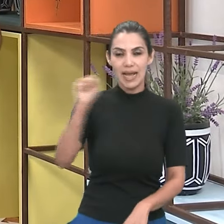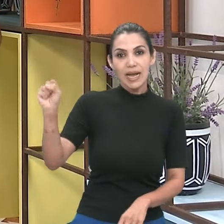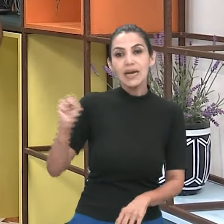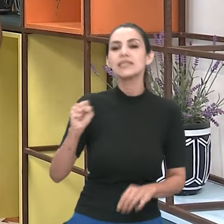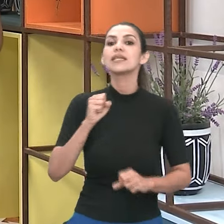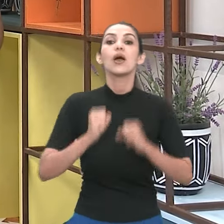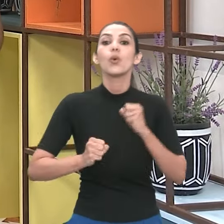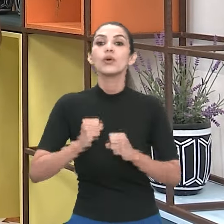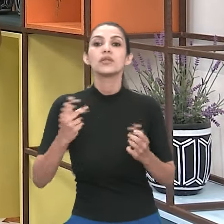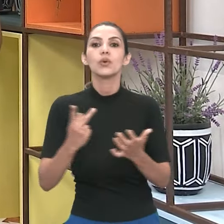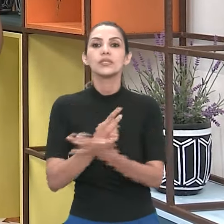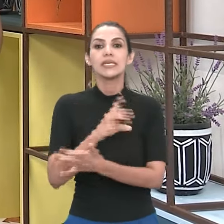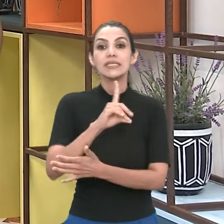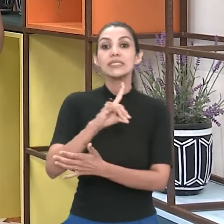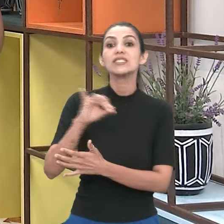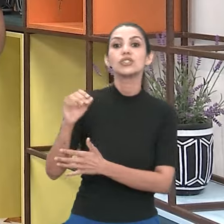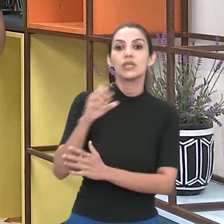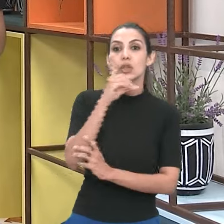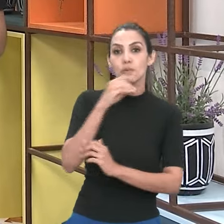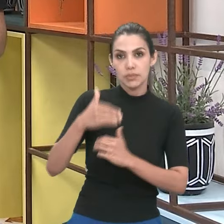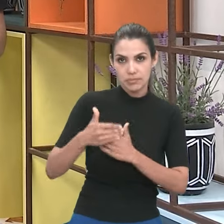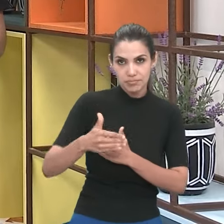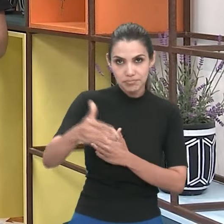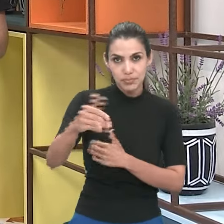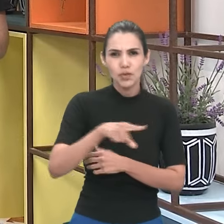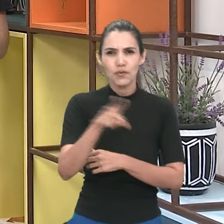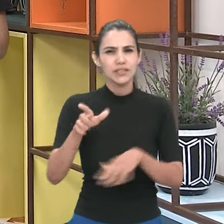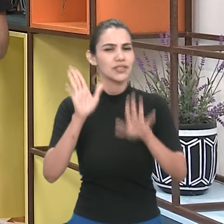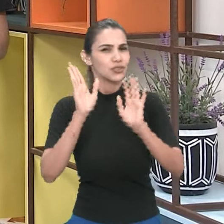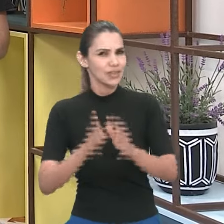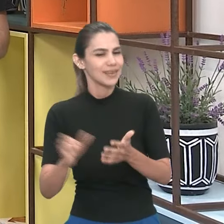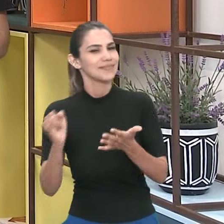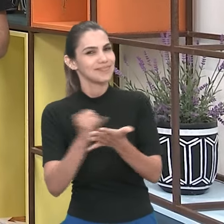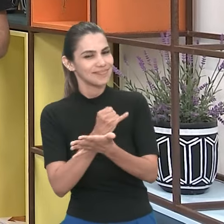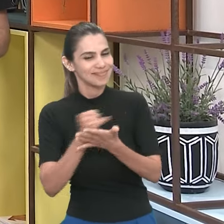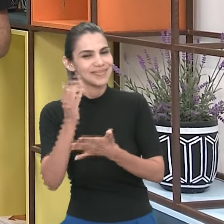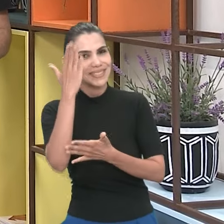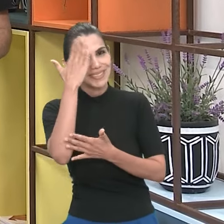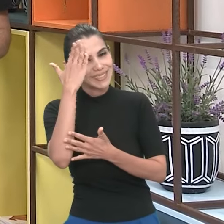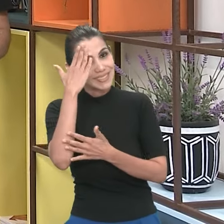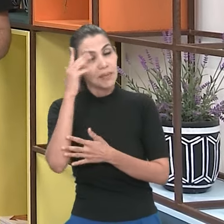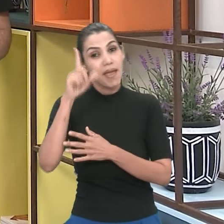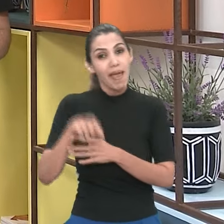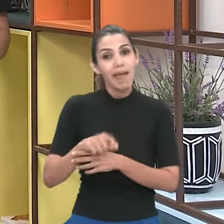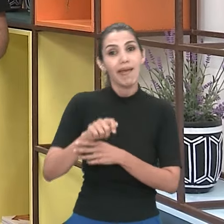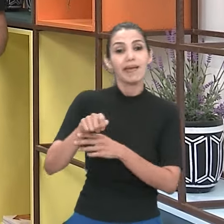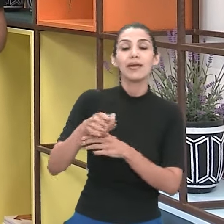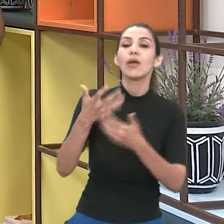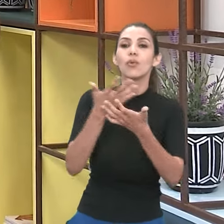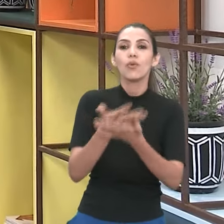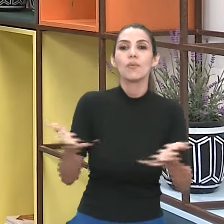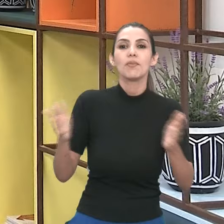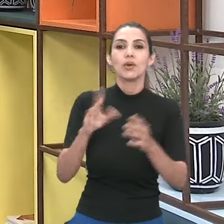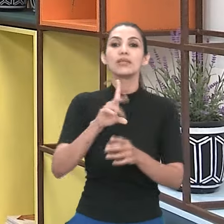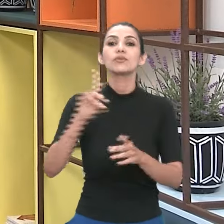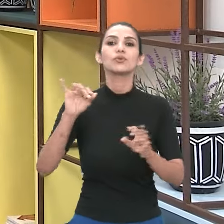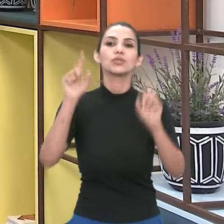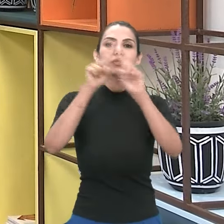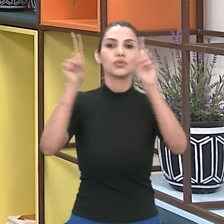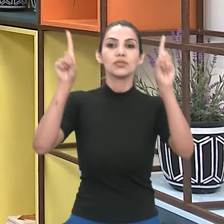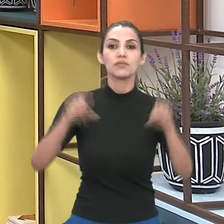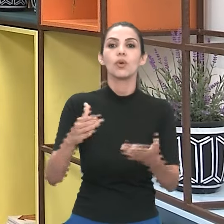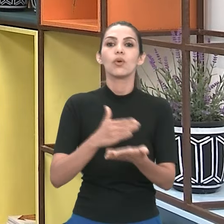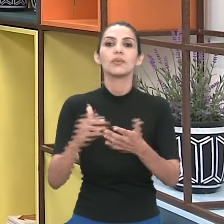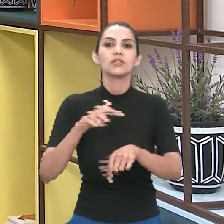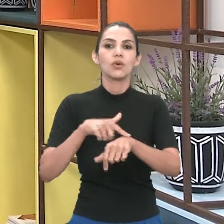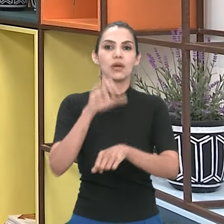realizada no domingo, como vocês já sabem, principalmente quem já fez a inscrição, né? E é em comemoração ao dia do servidor. O evento começa às oito da